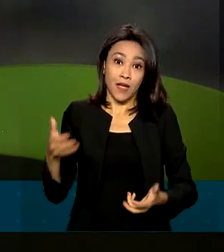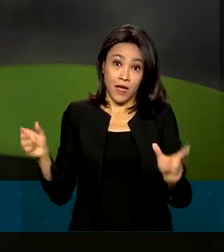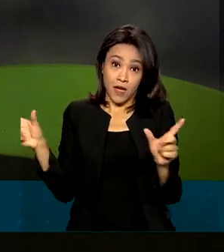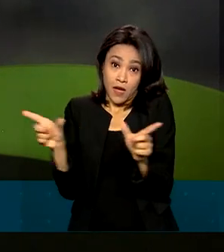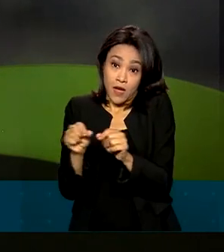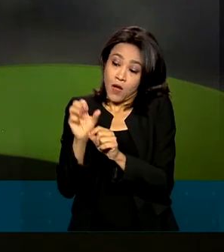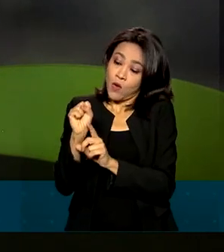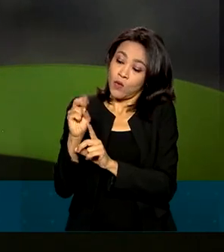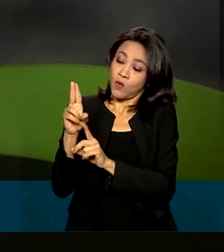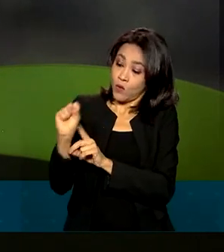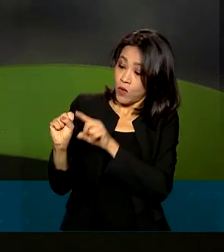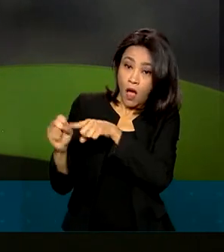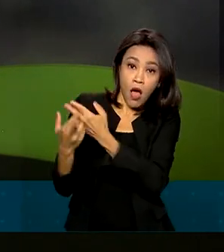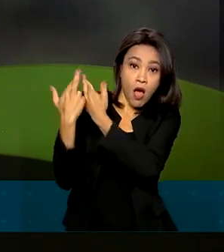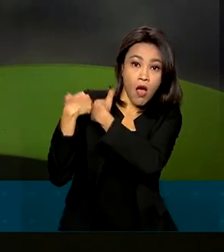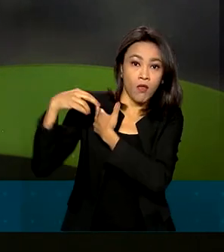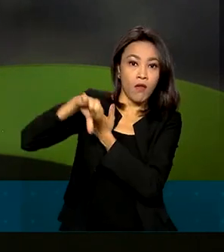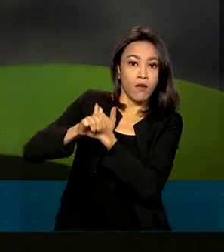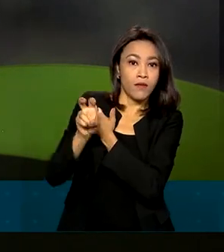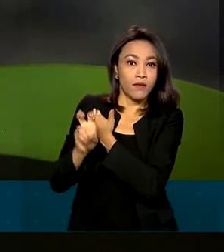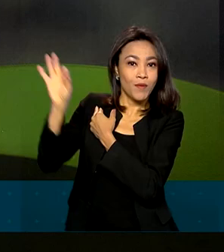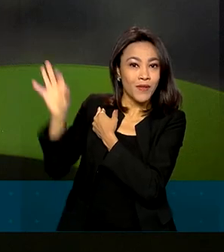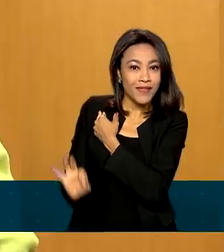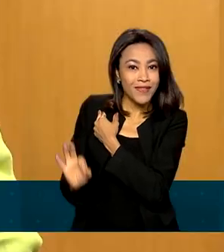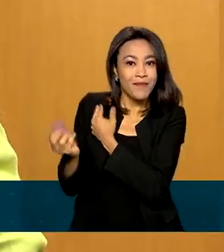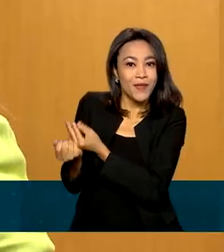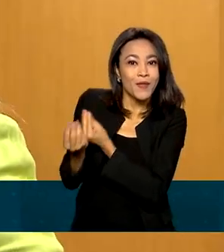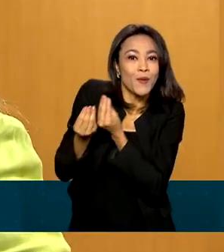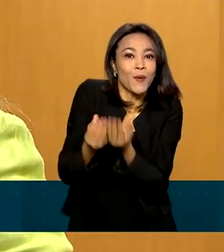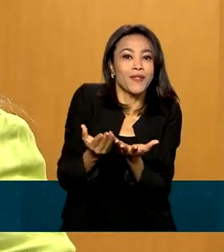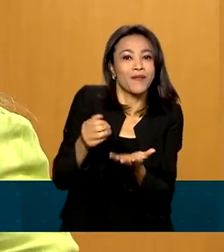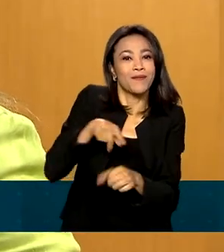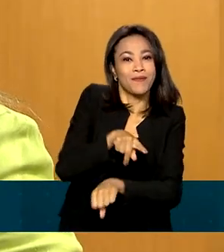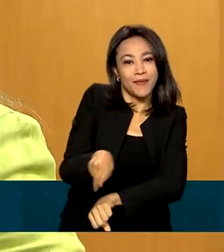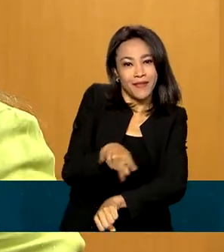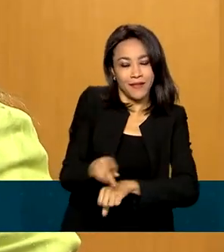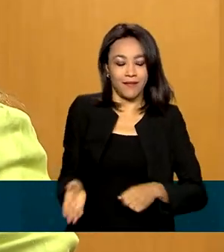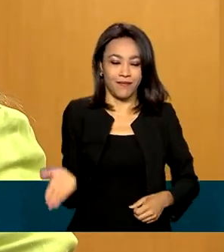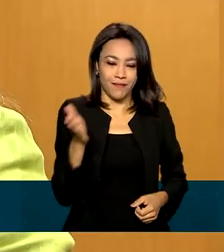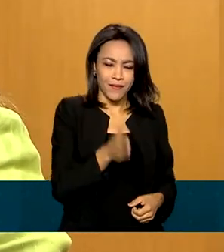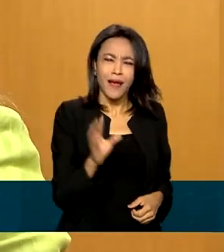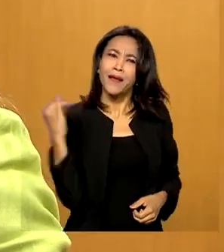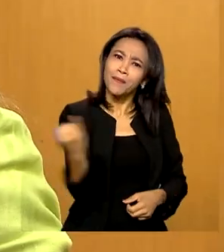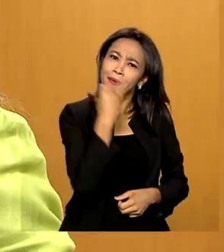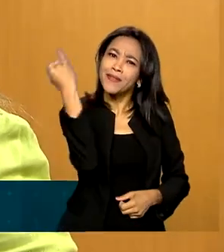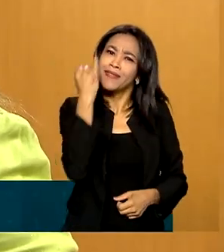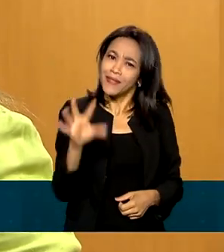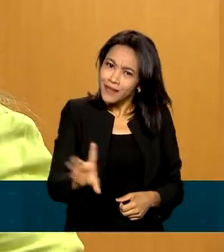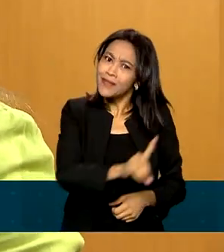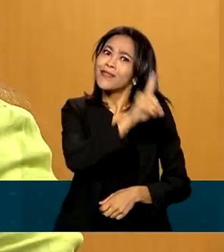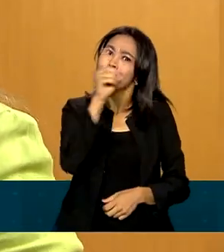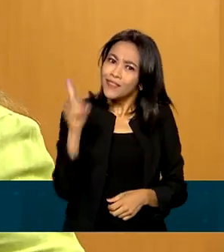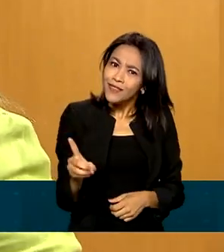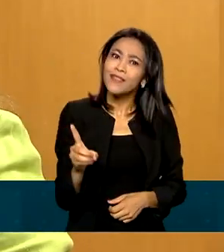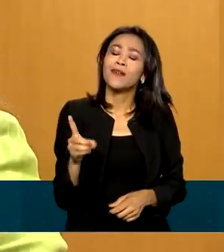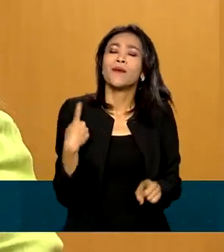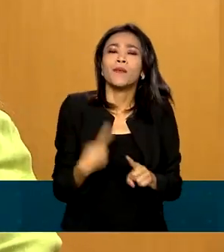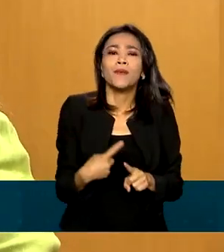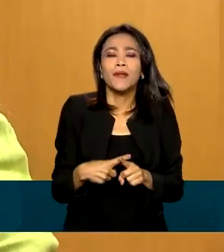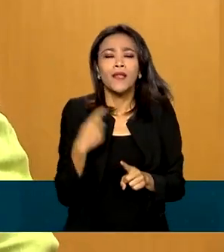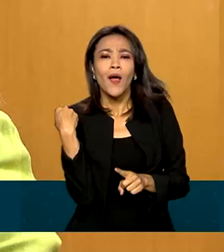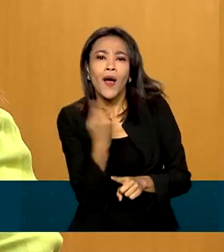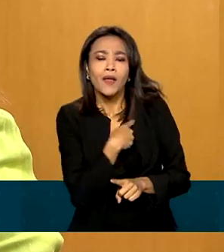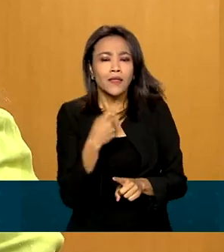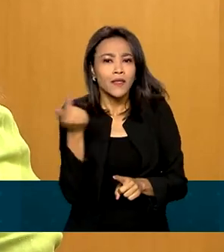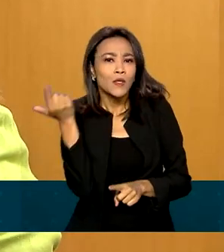de cerca de 95% dos transplantes no país. É importante essa data para nós, para que nós possamos sensibilizar as